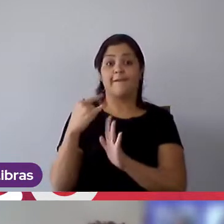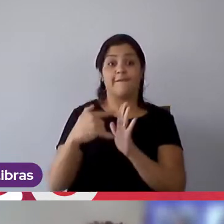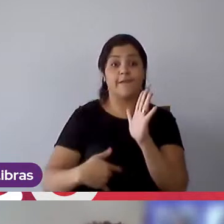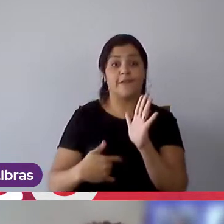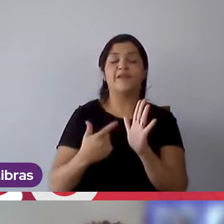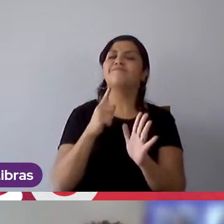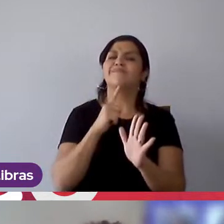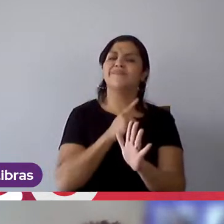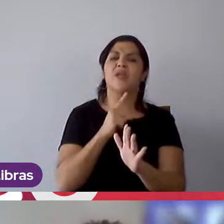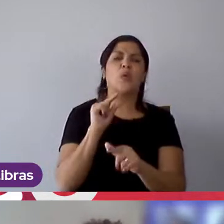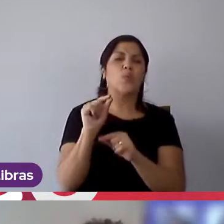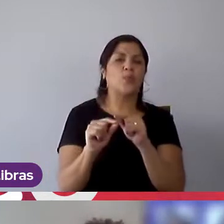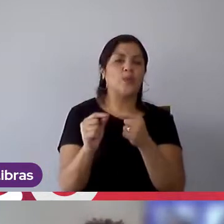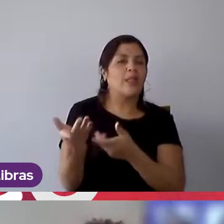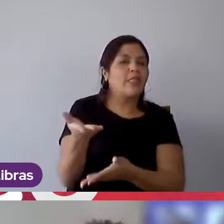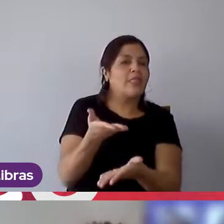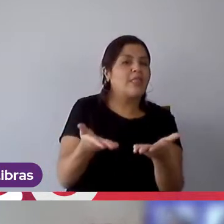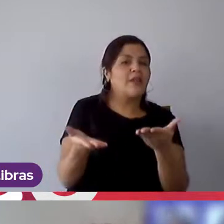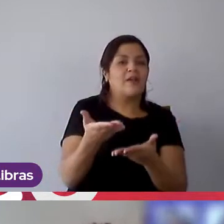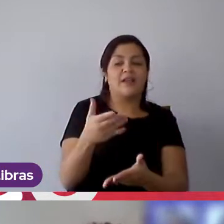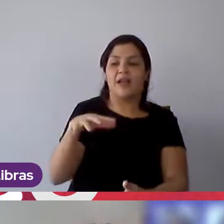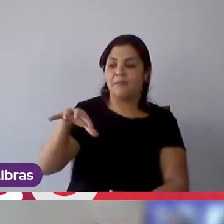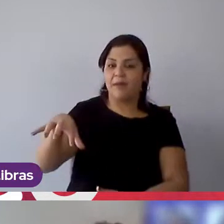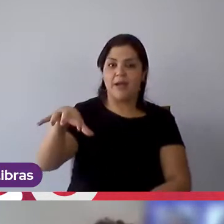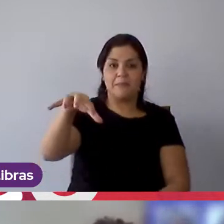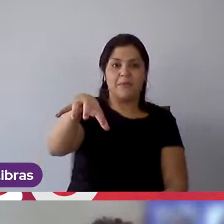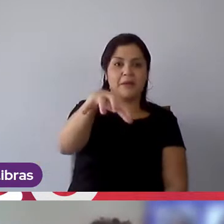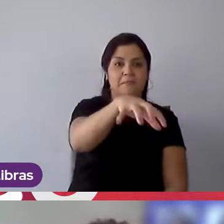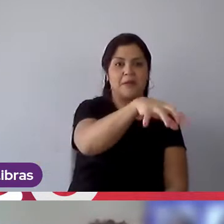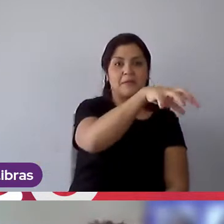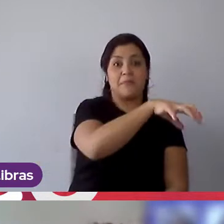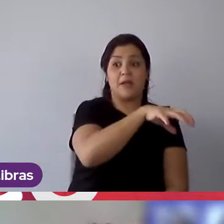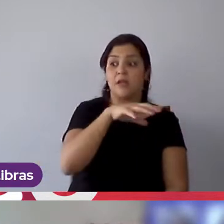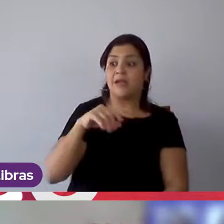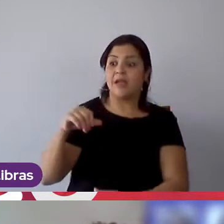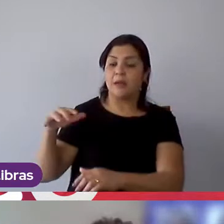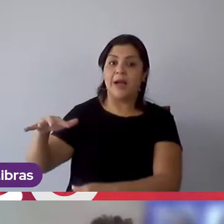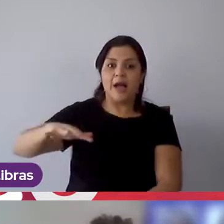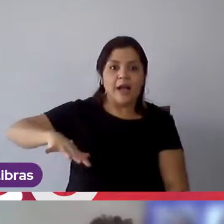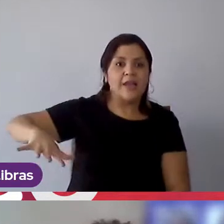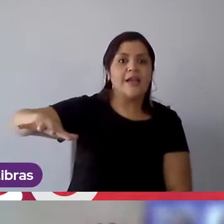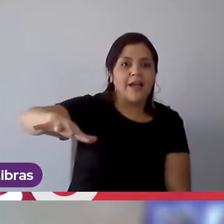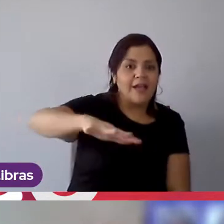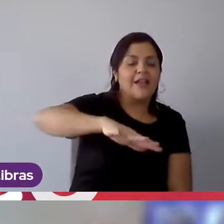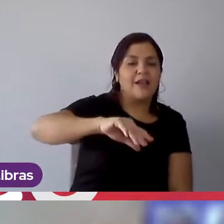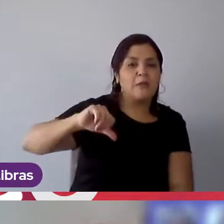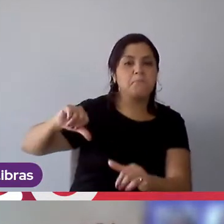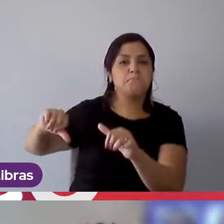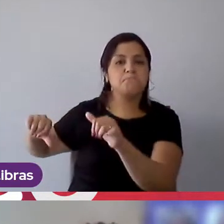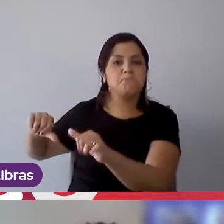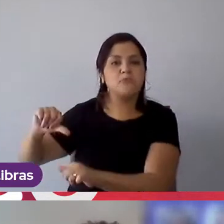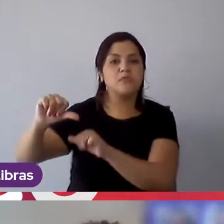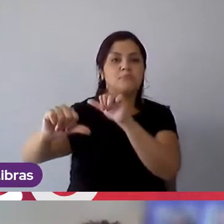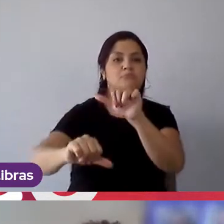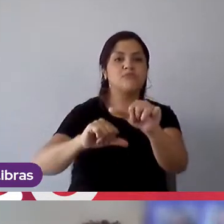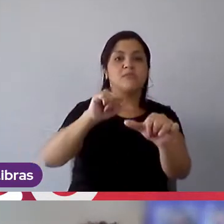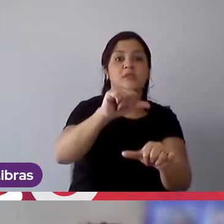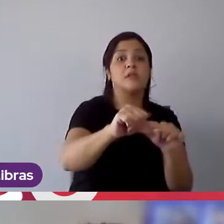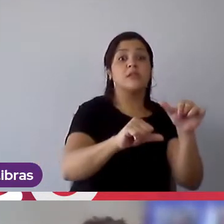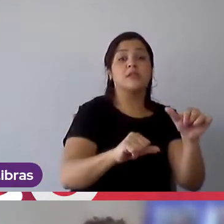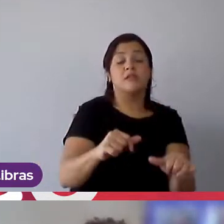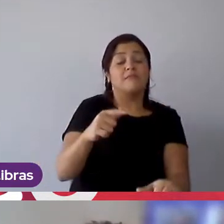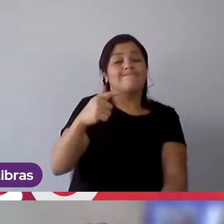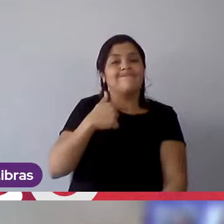verdade, foi uma troca aí de áreas, porque eu tenho experiência profissional, mas em outra área, então, eu decidi correr atrás do meu